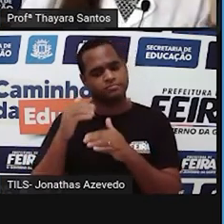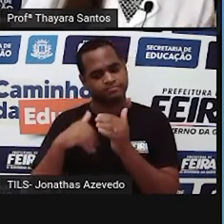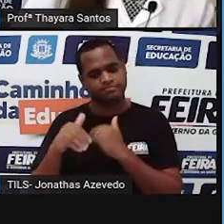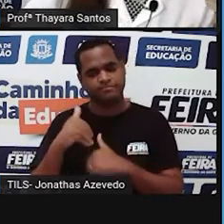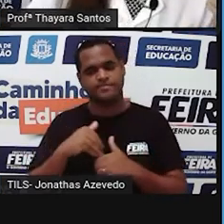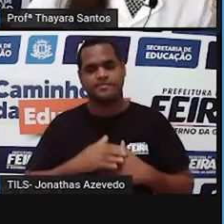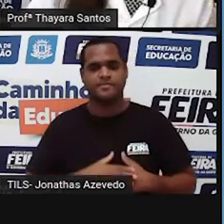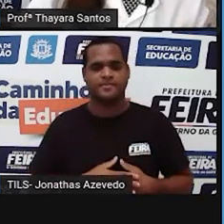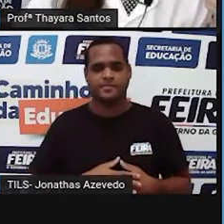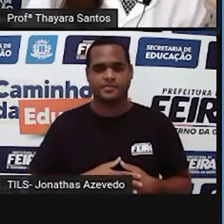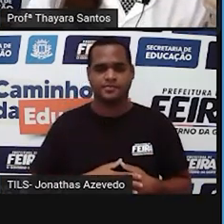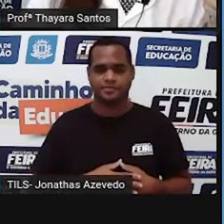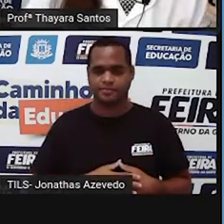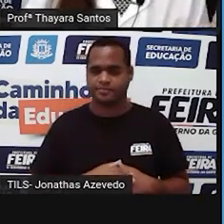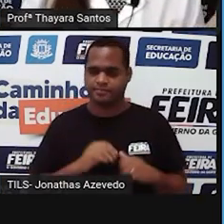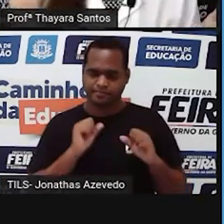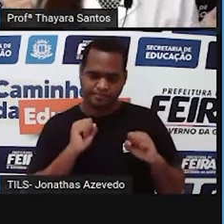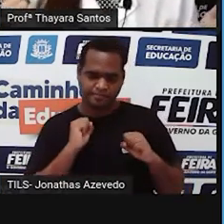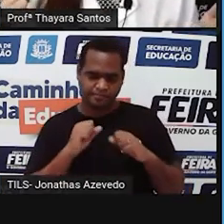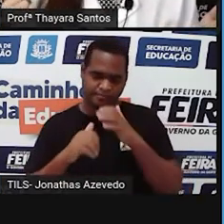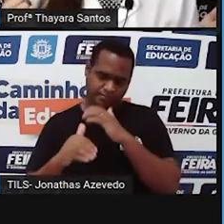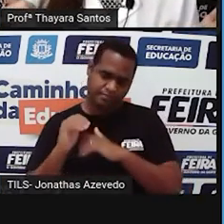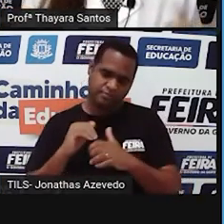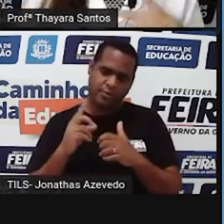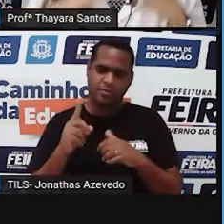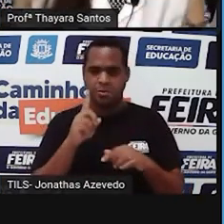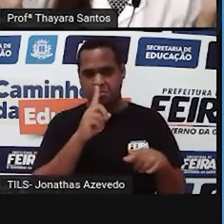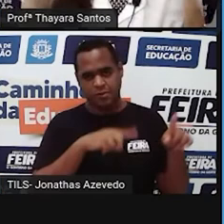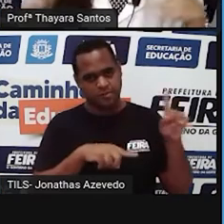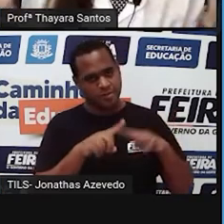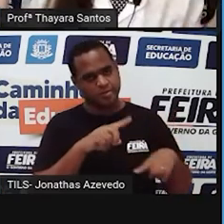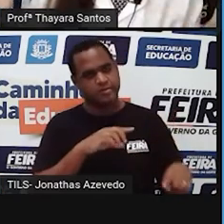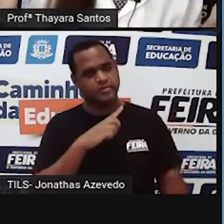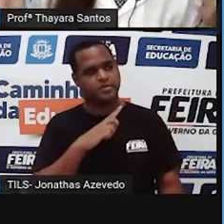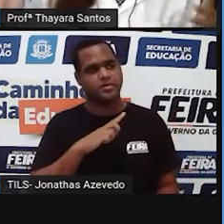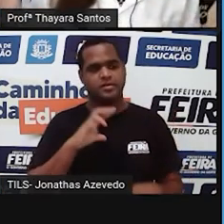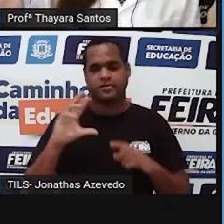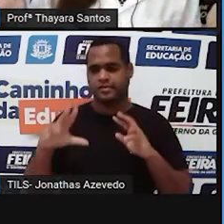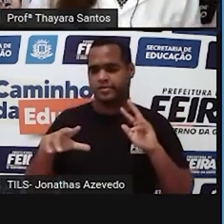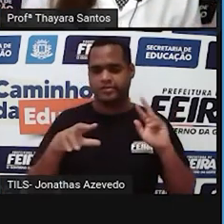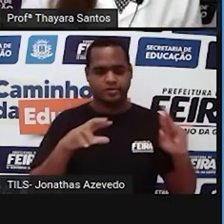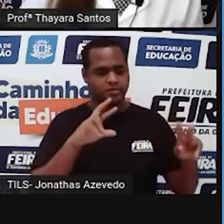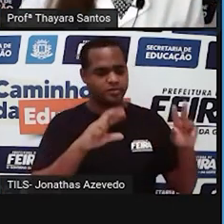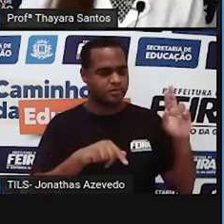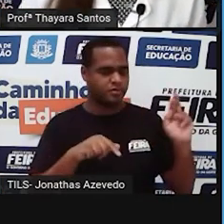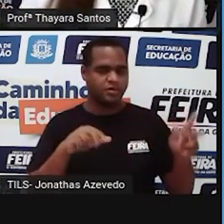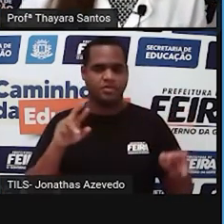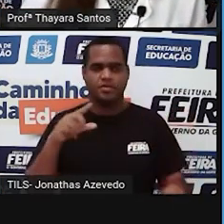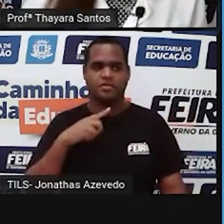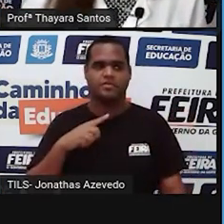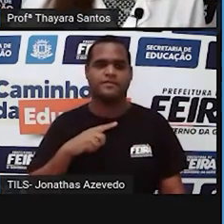ela pode ser recessiva para uma característica e pode ser dominante para outra. Porque as características são independentes.